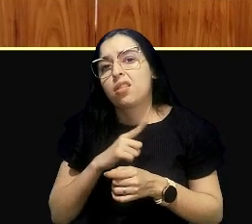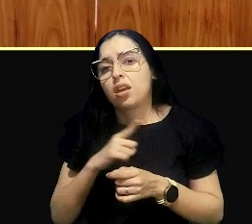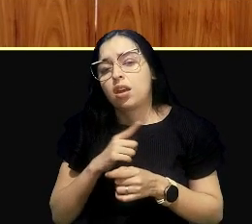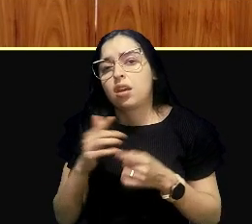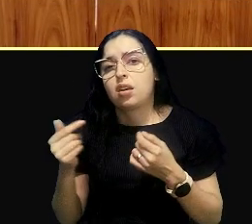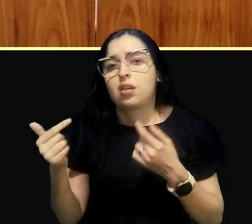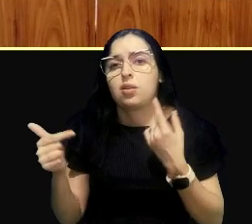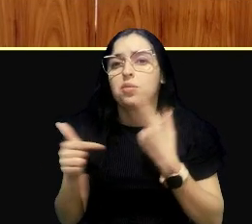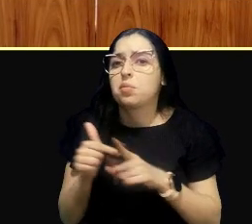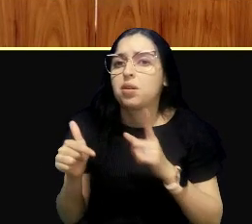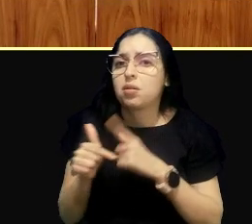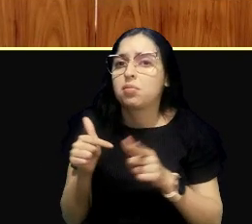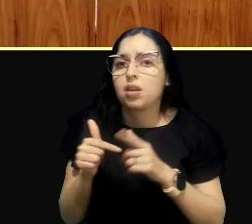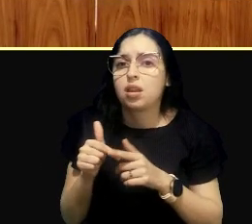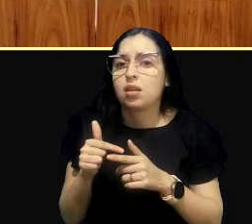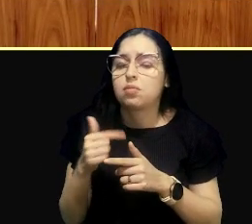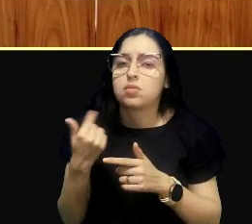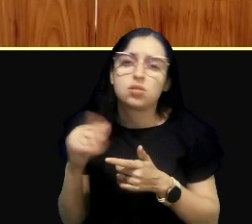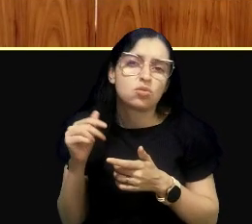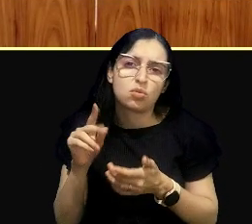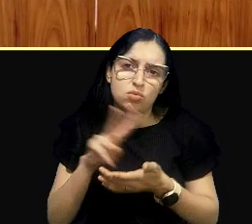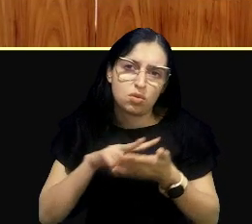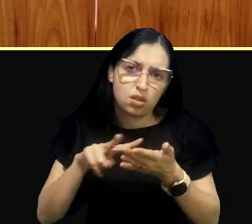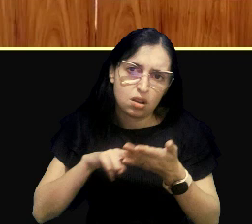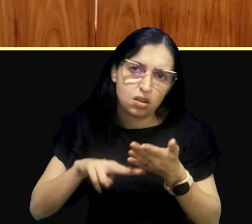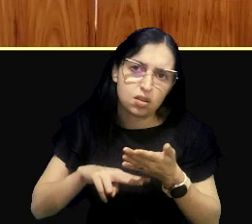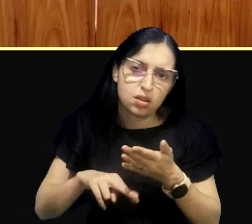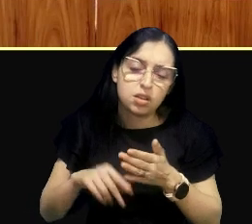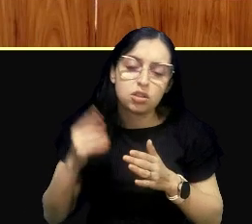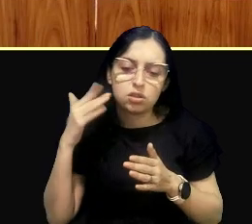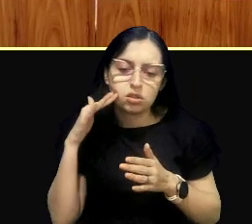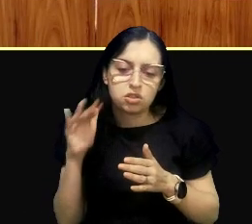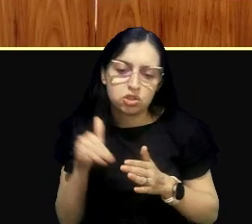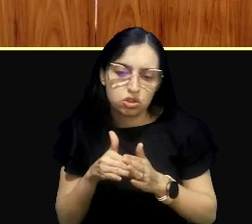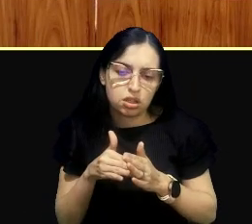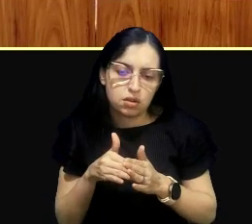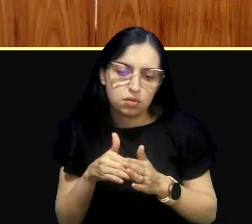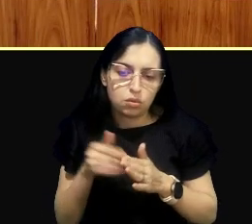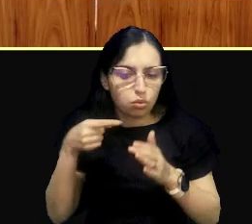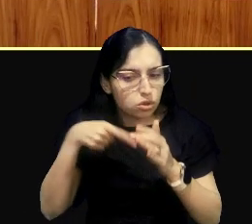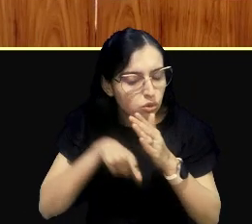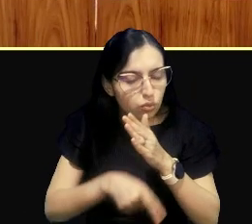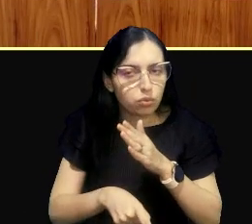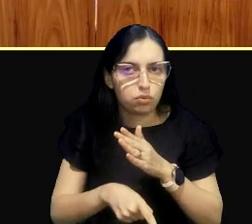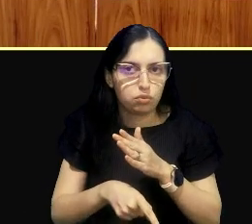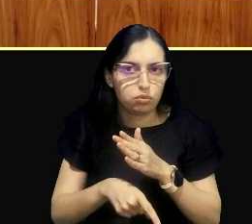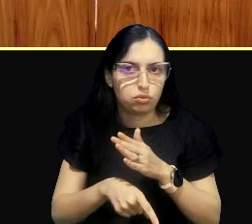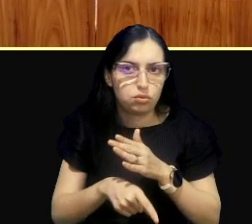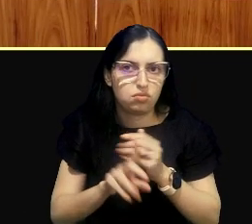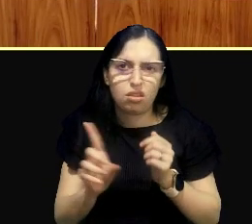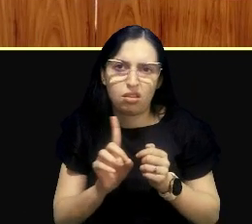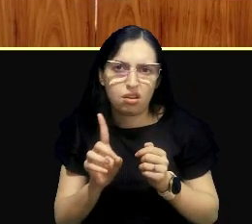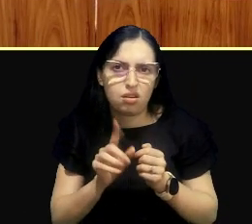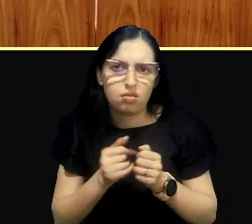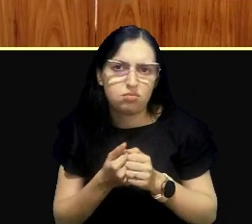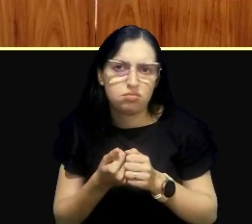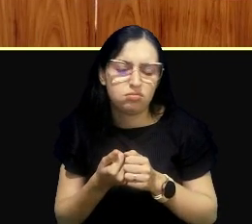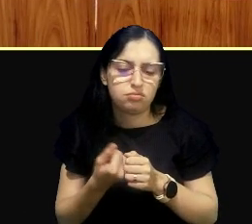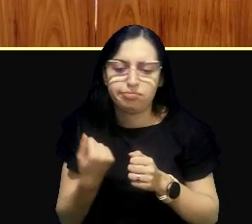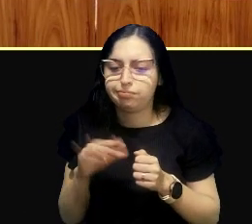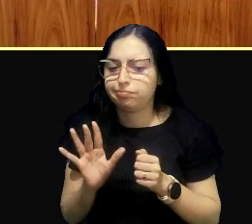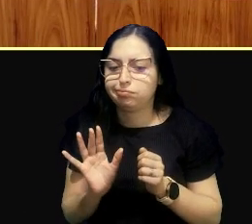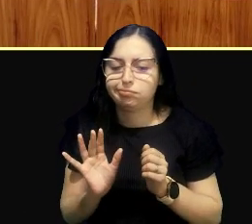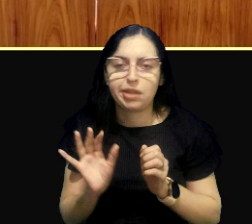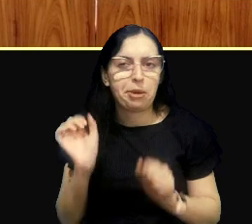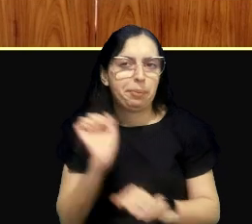coloca no laudo, que aí extrapola, que eu chego já, né, eu vou a fundo, né, eles falam assim, não, você não tem jeito, né, você não